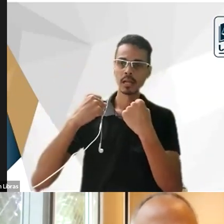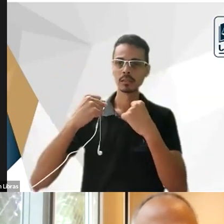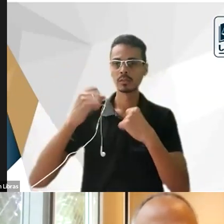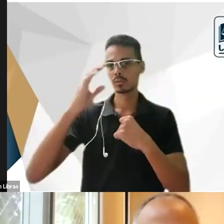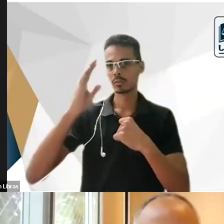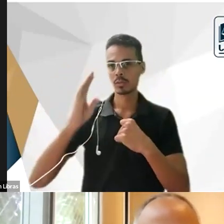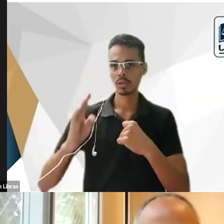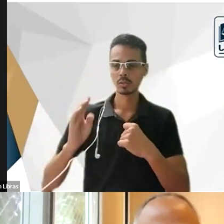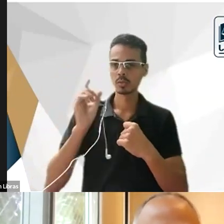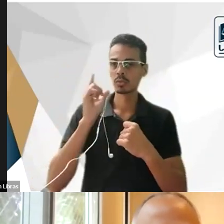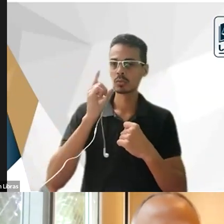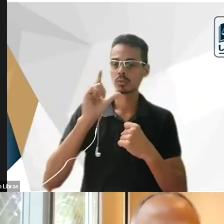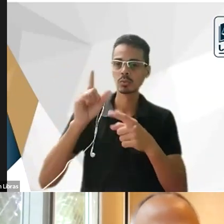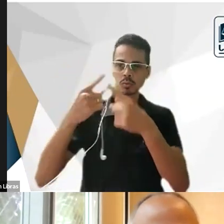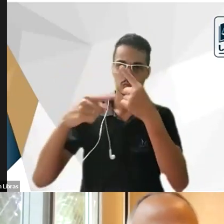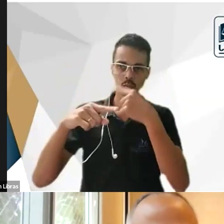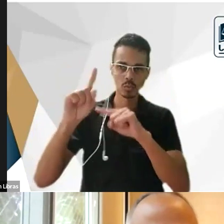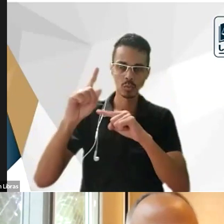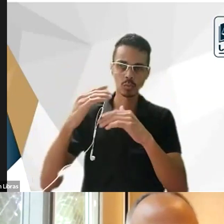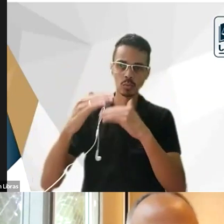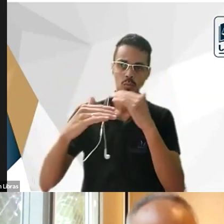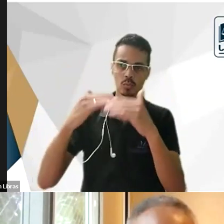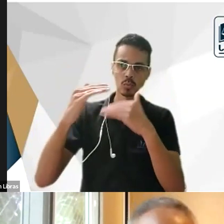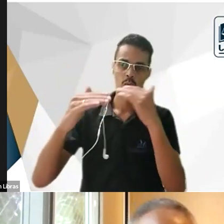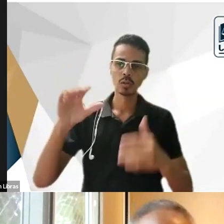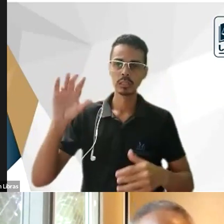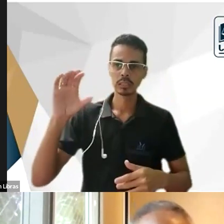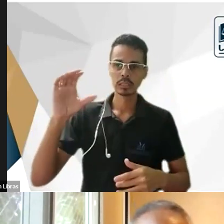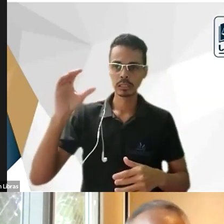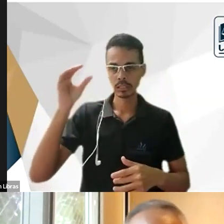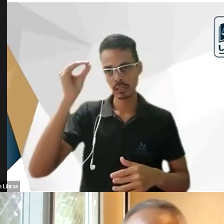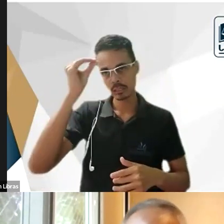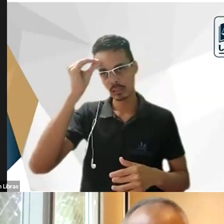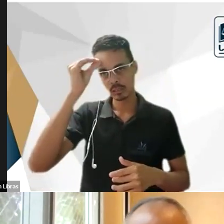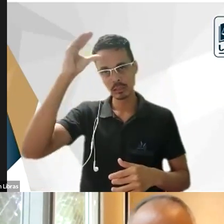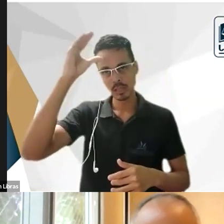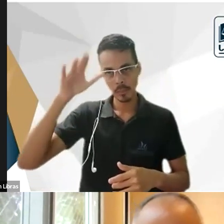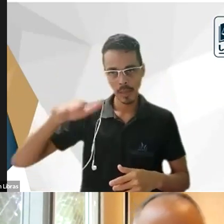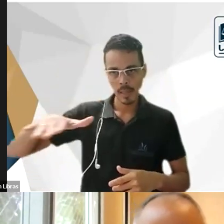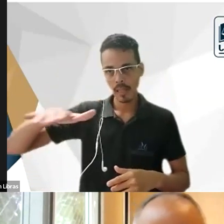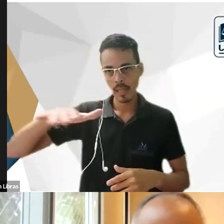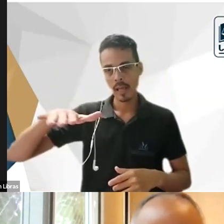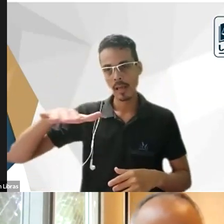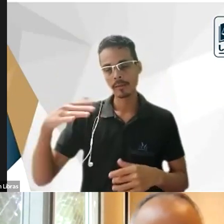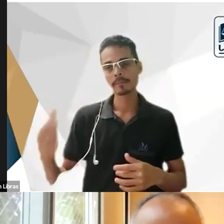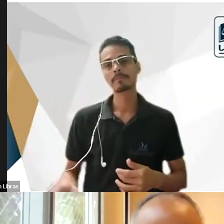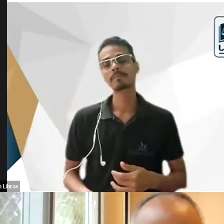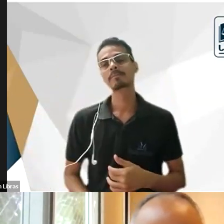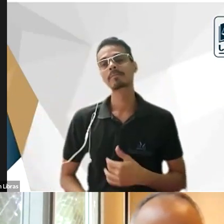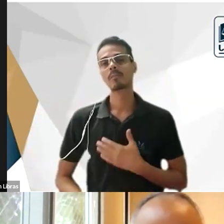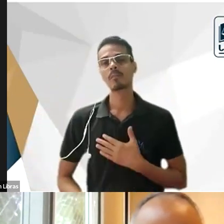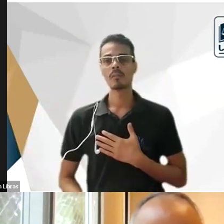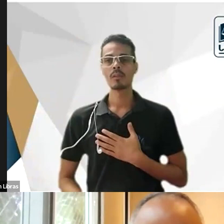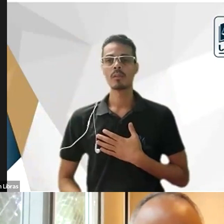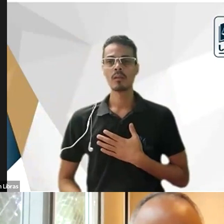sucesso maior no desenvolvimento da área das ciências e do saber essas são algumas ponderações eu vou ler aqui uma